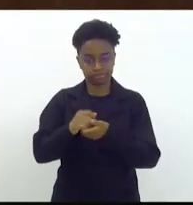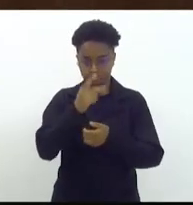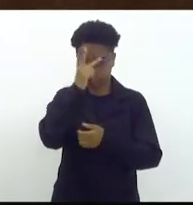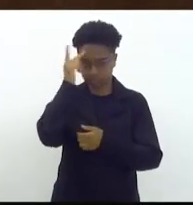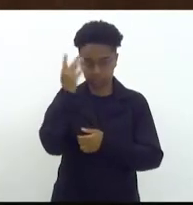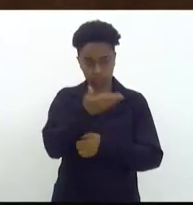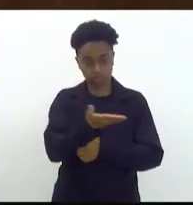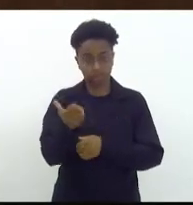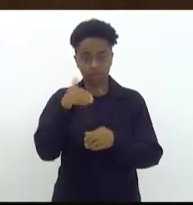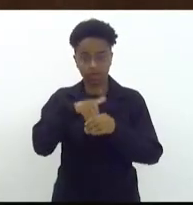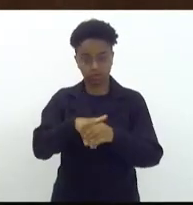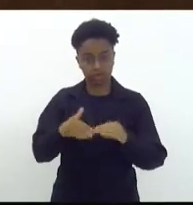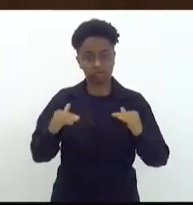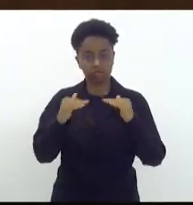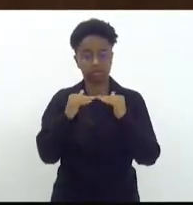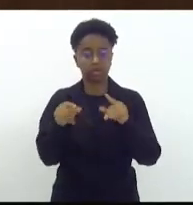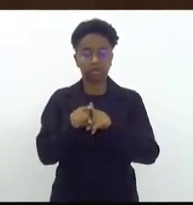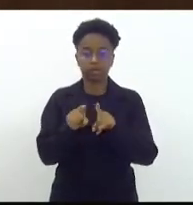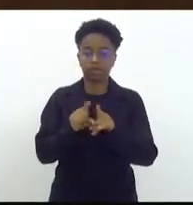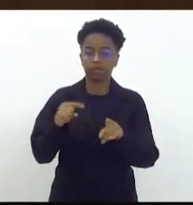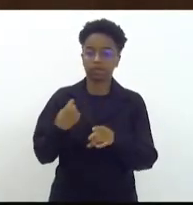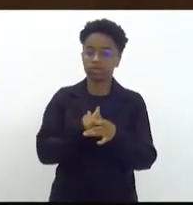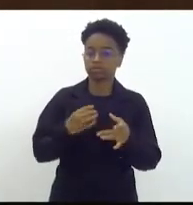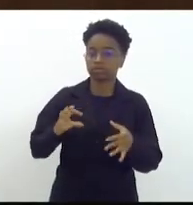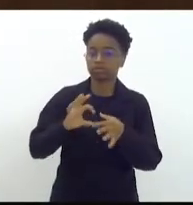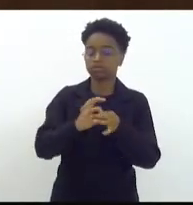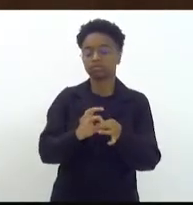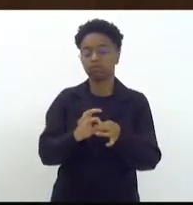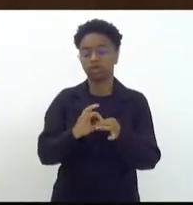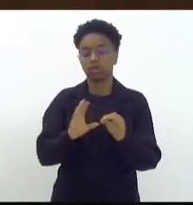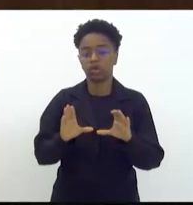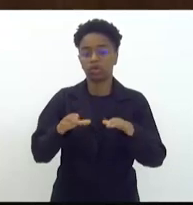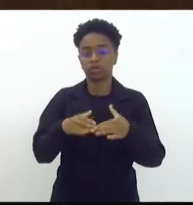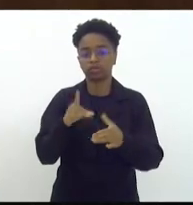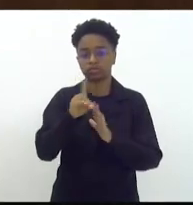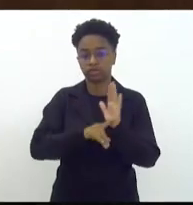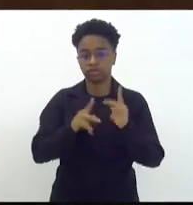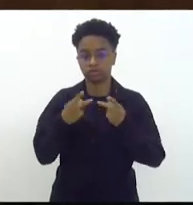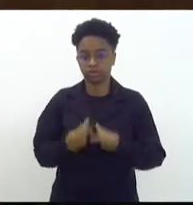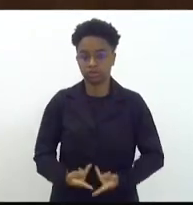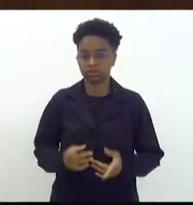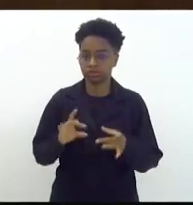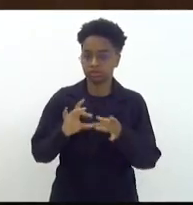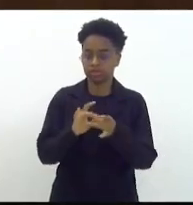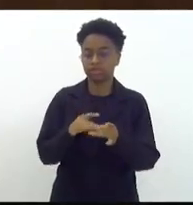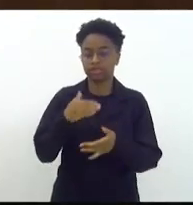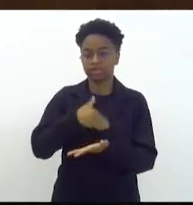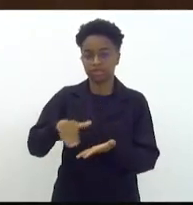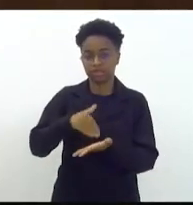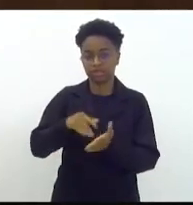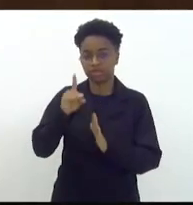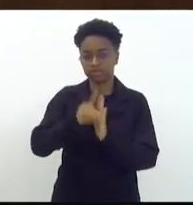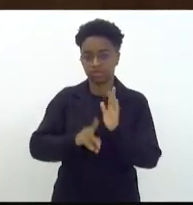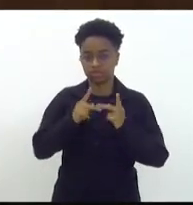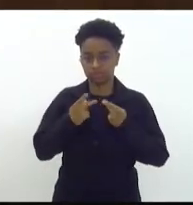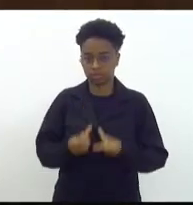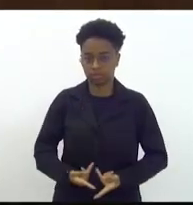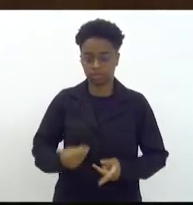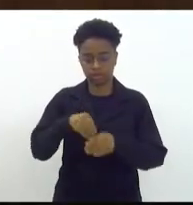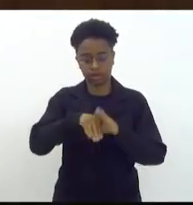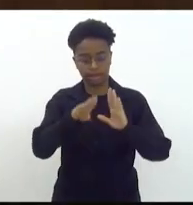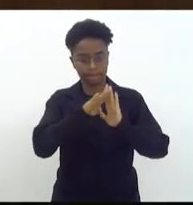falar da parceria que a nossa Comissão de Direitos Humanos tem feito com a Secretaria Estadual de Direitos Humanos na pauta,